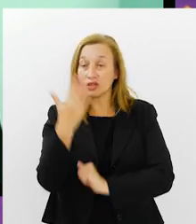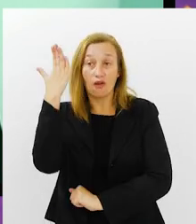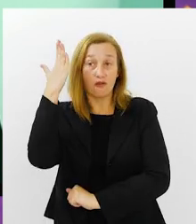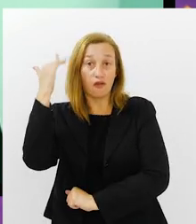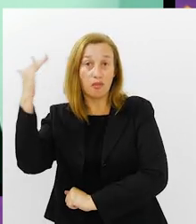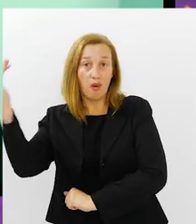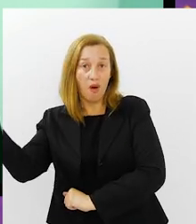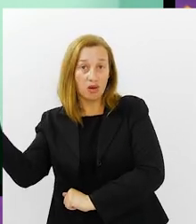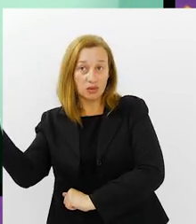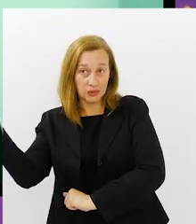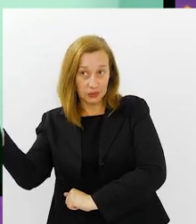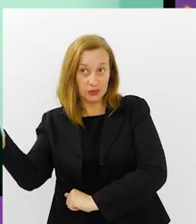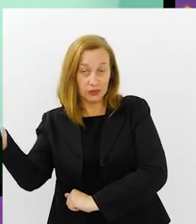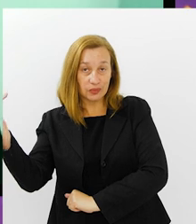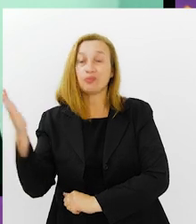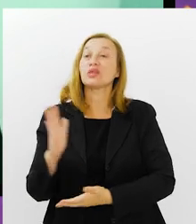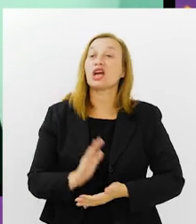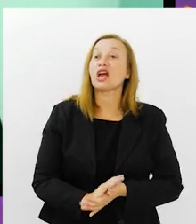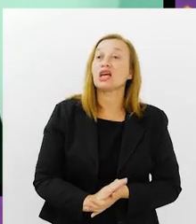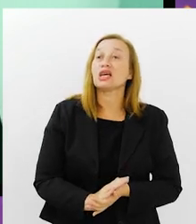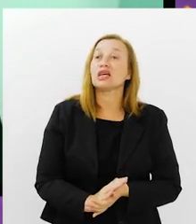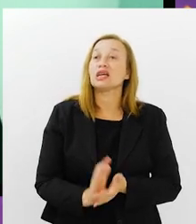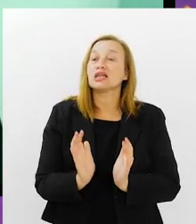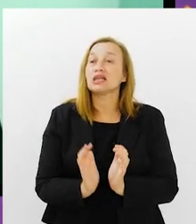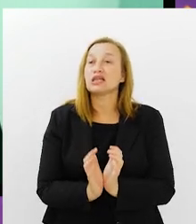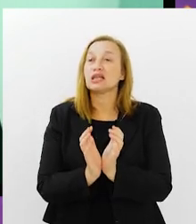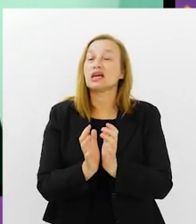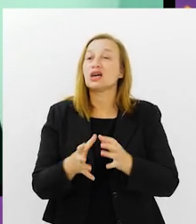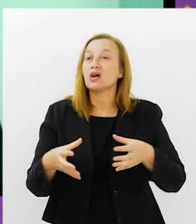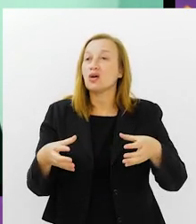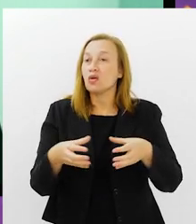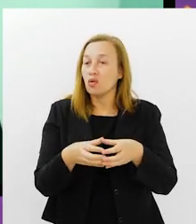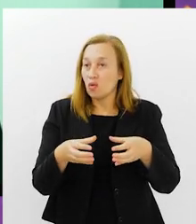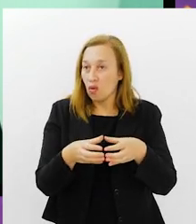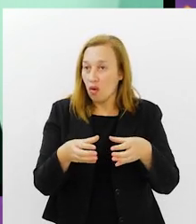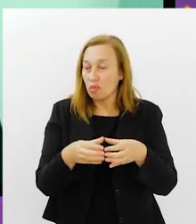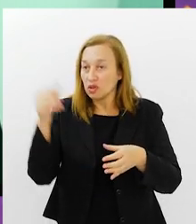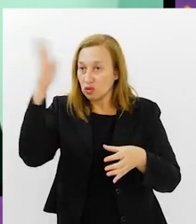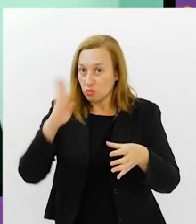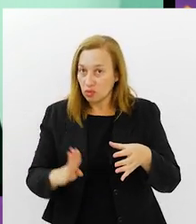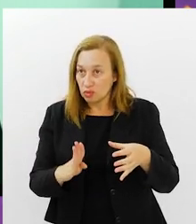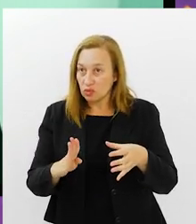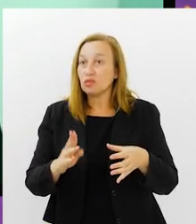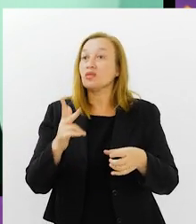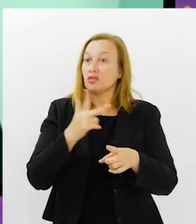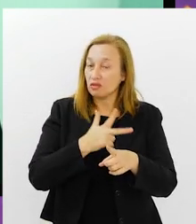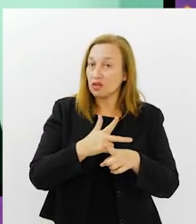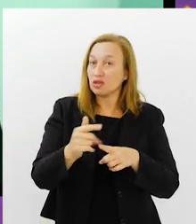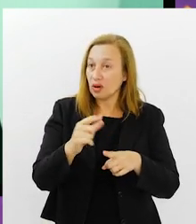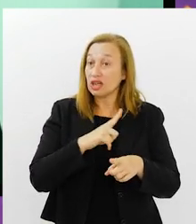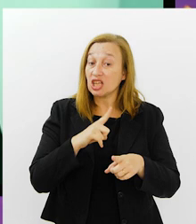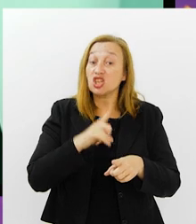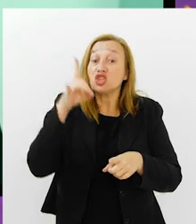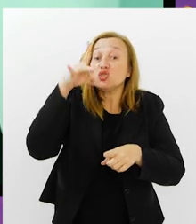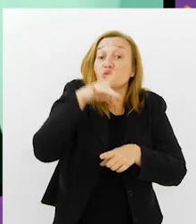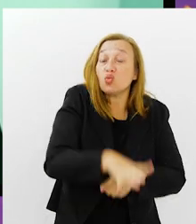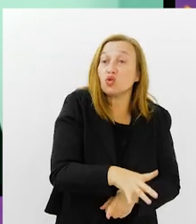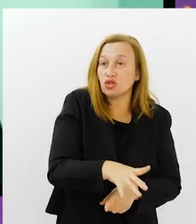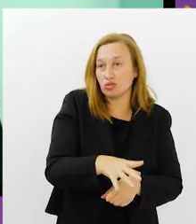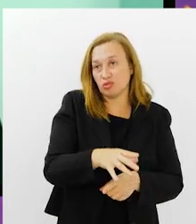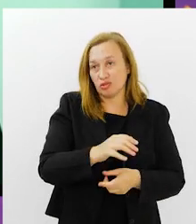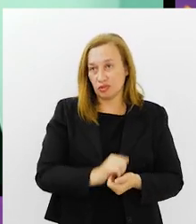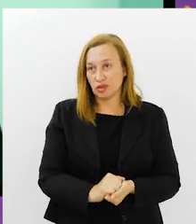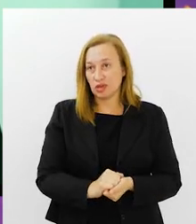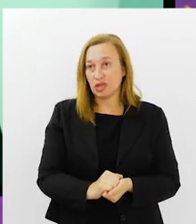inteiro, até para as ações comerciais. Seleção brasileira é classificada. Nem que seja em último lugar, o Brasil vai à Copa.